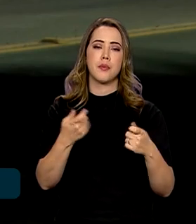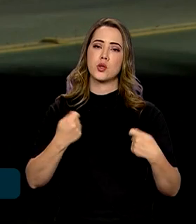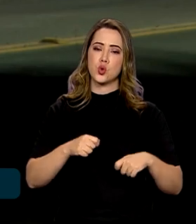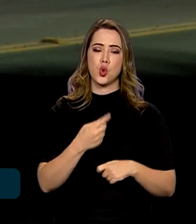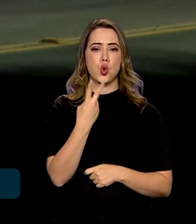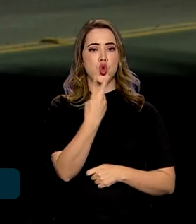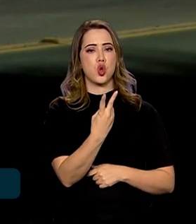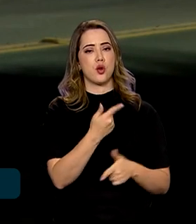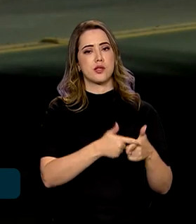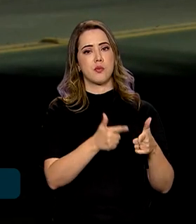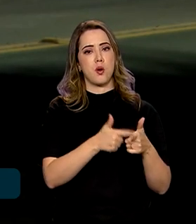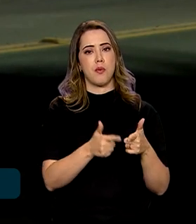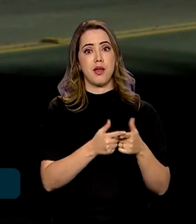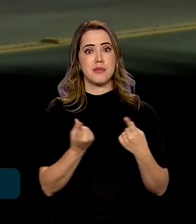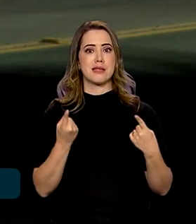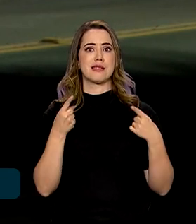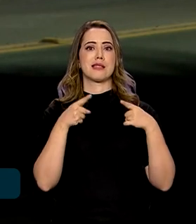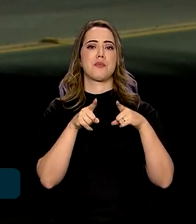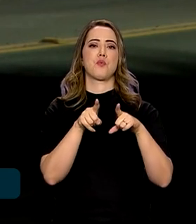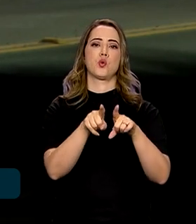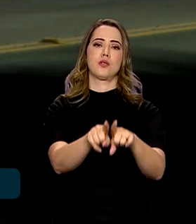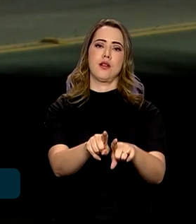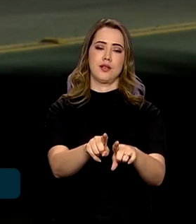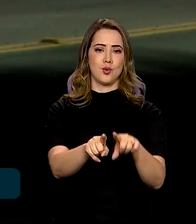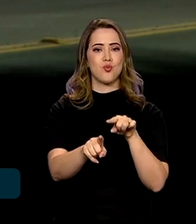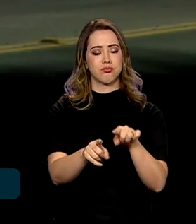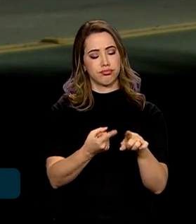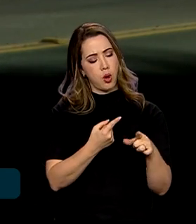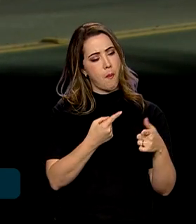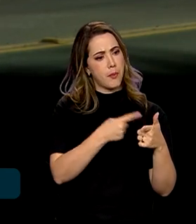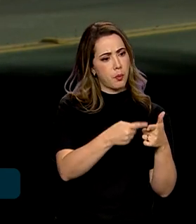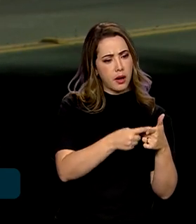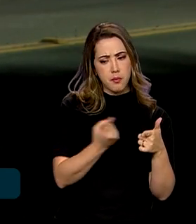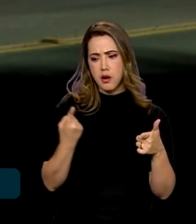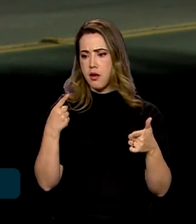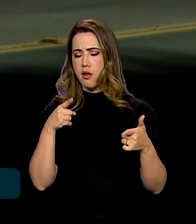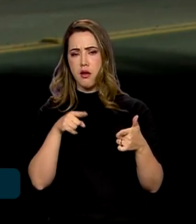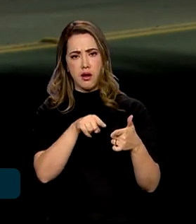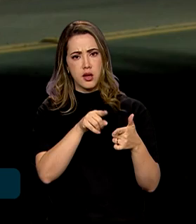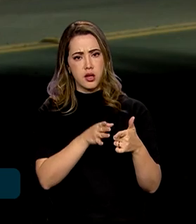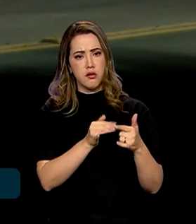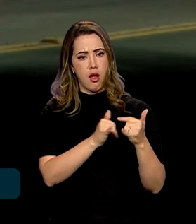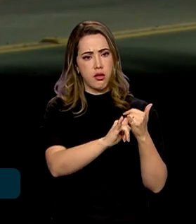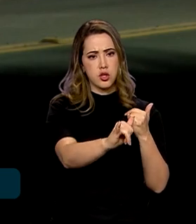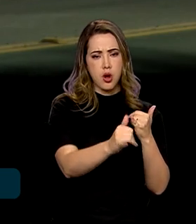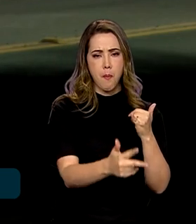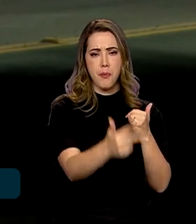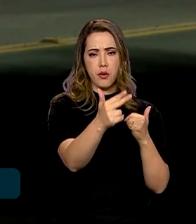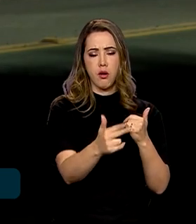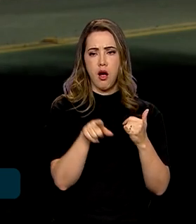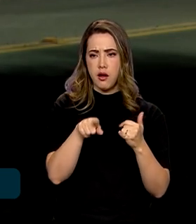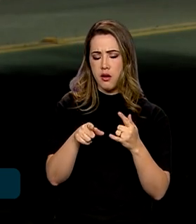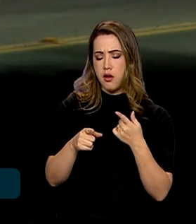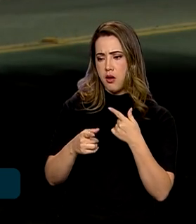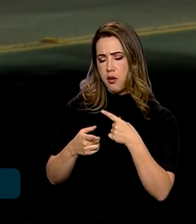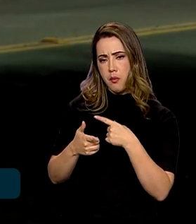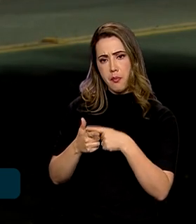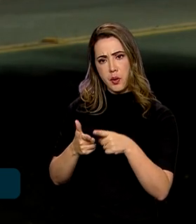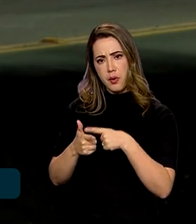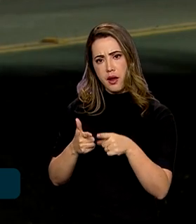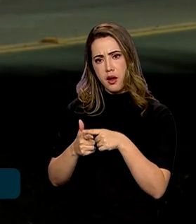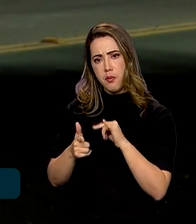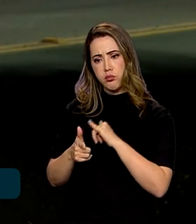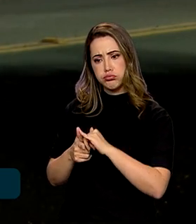acontecessem de forma simultânea para que faltasse energia em todo o país. Então, o que aconteceu? Por volta de 8h30 da manhã,